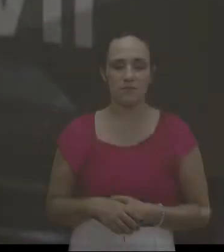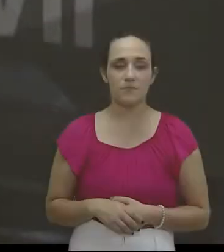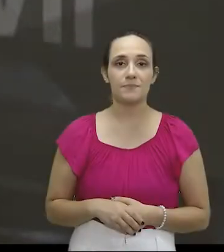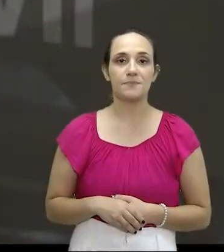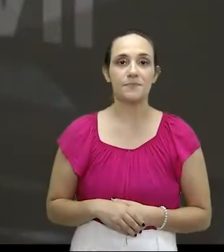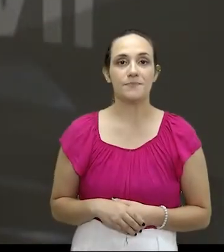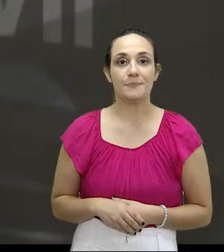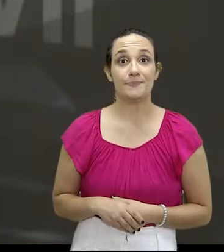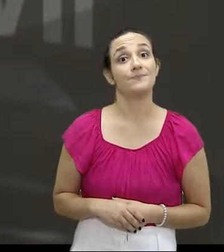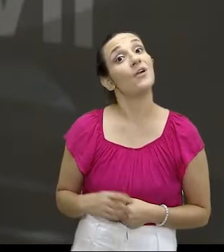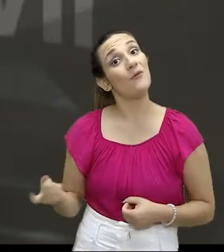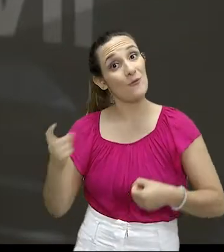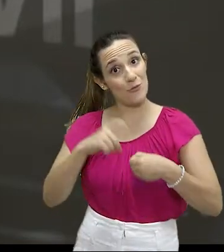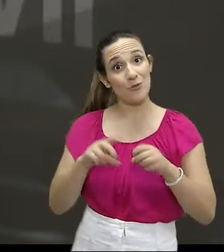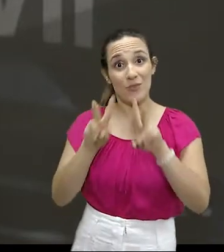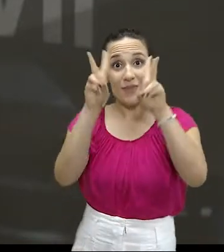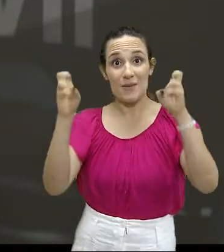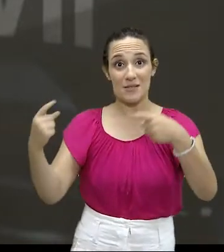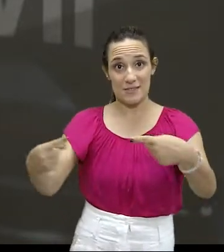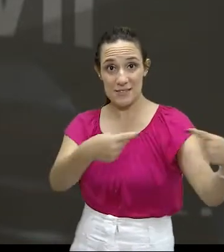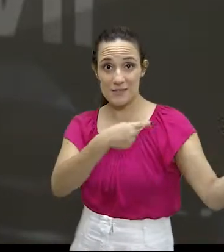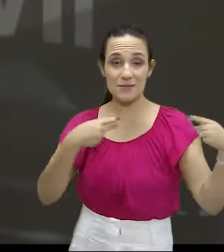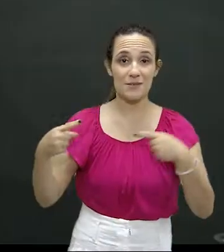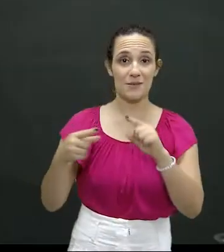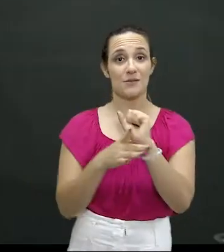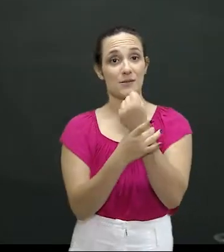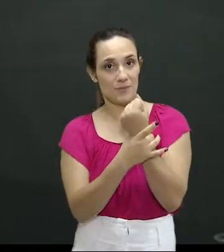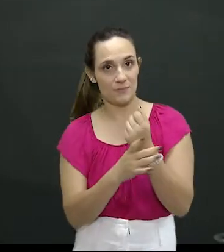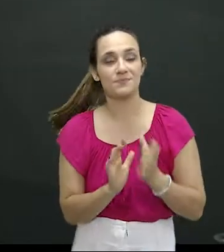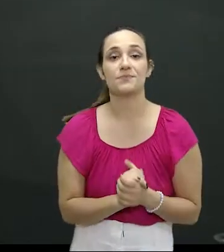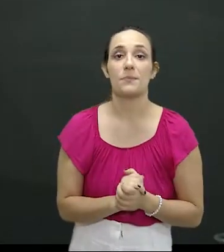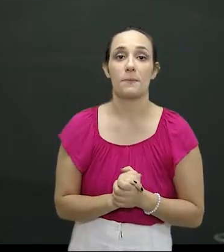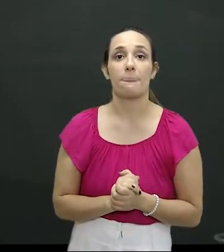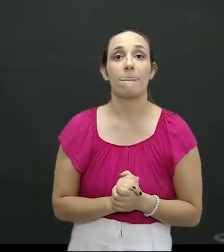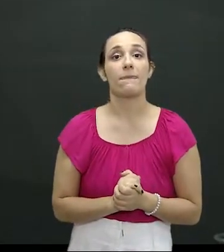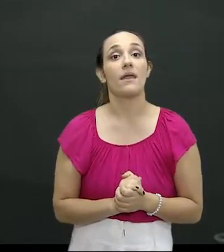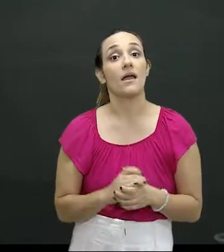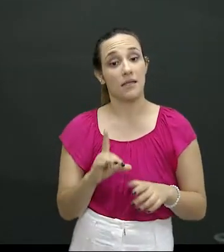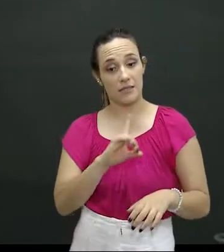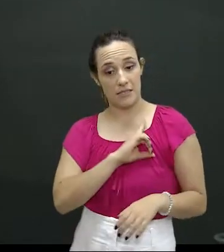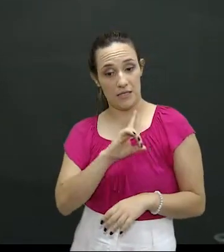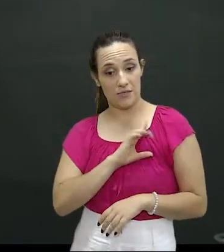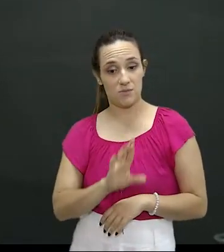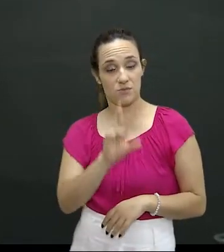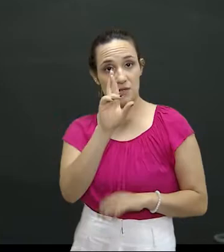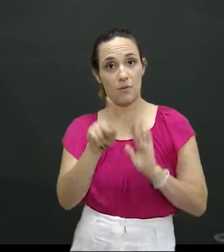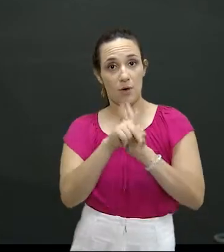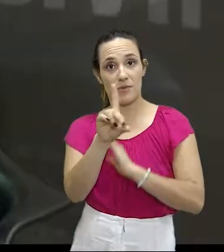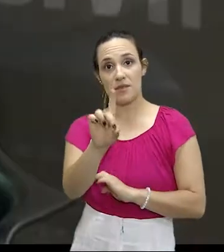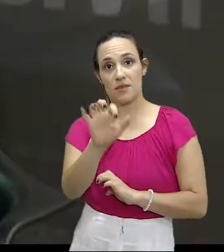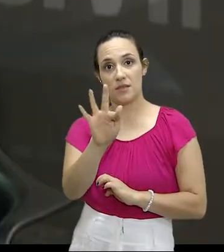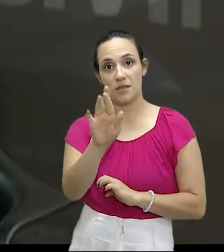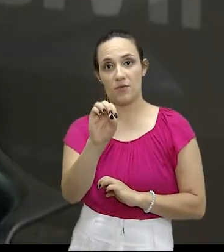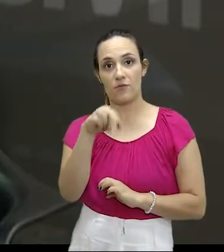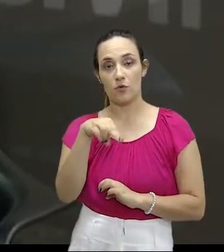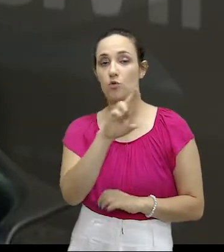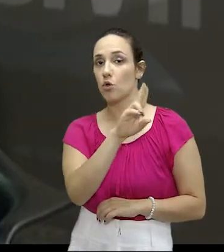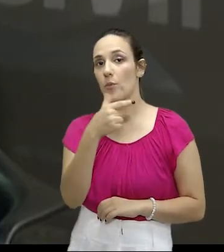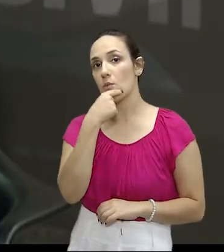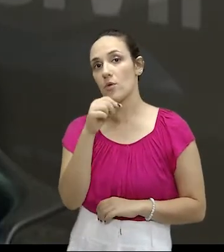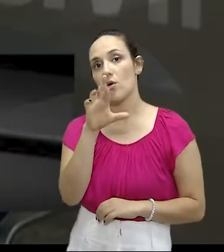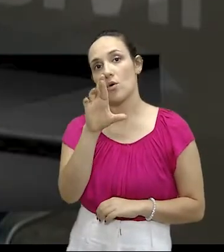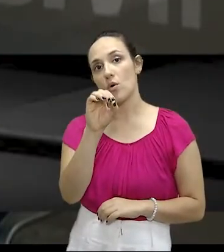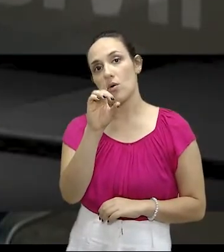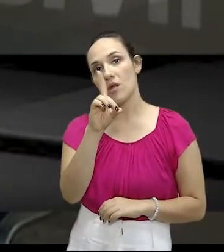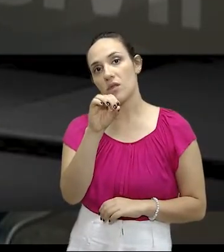De volta com Segurança em Pauta, hoje falando com o delegado titular da Defron, o doutor Rodolfo Dautro. E vocês